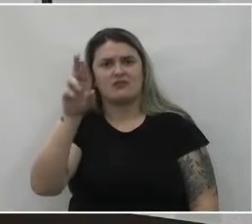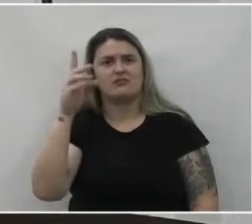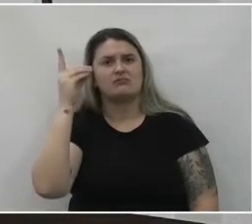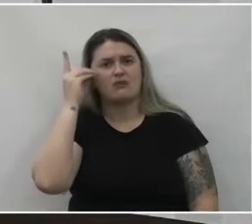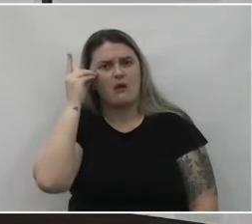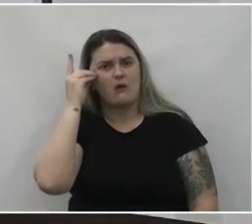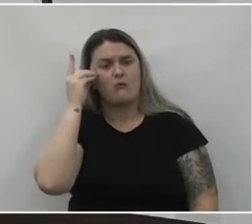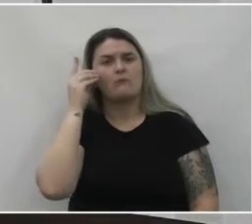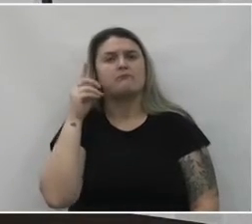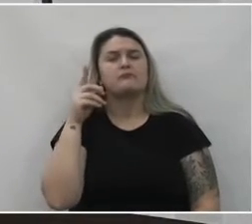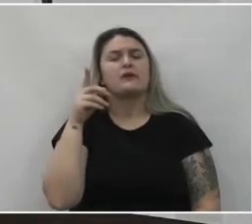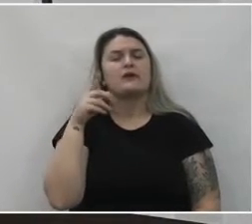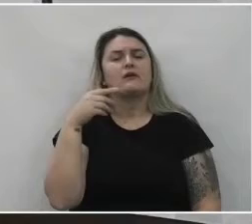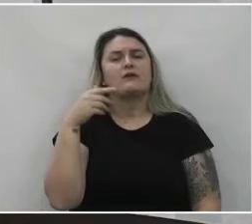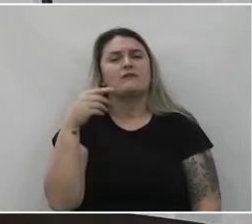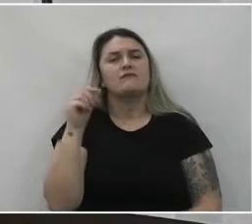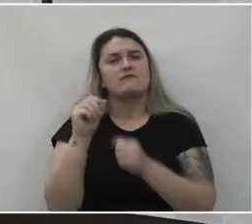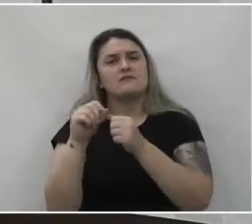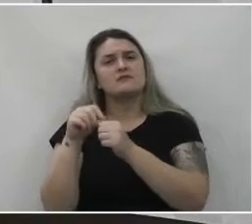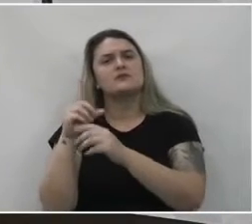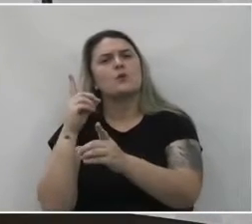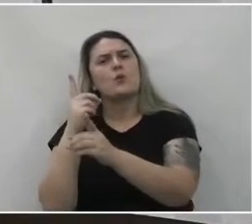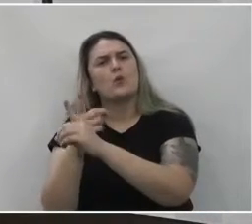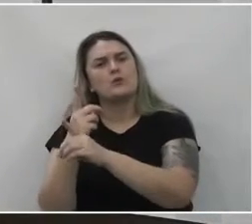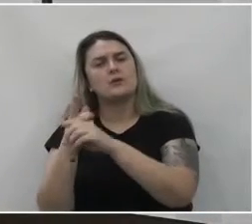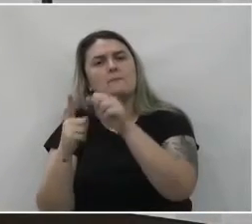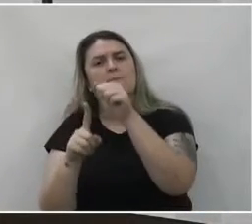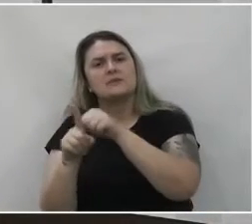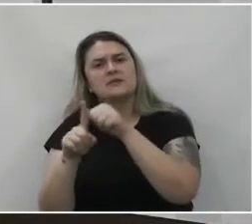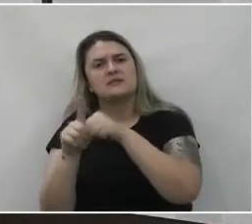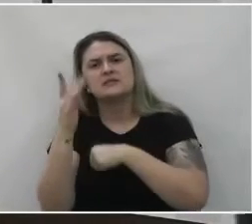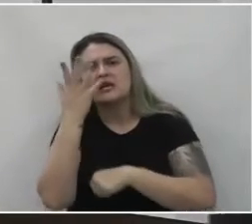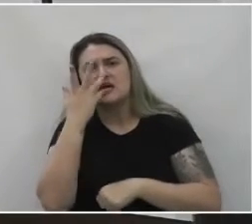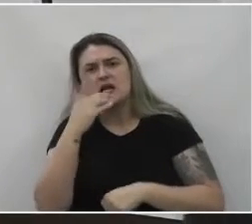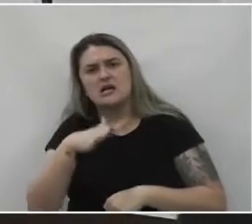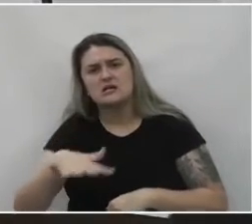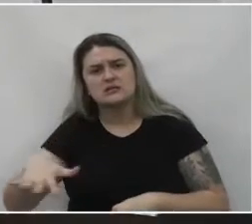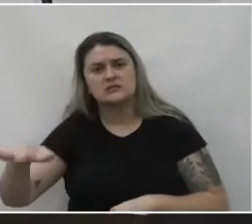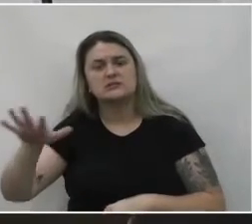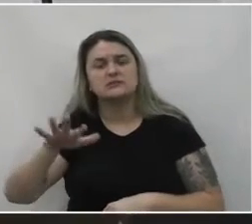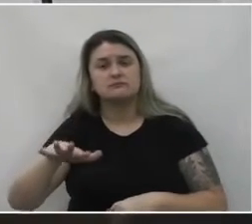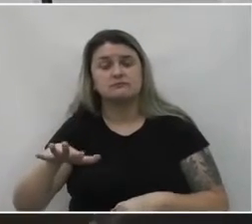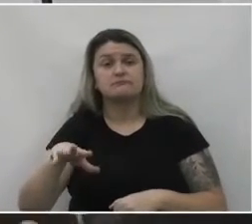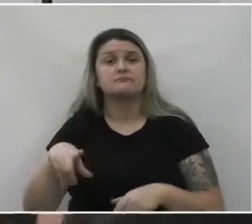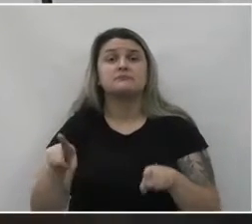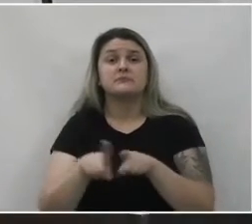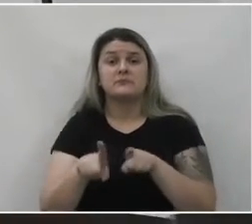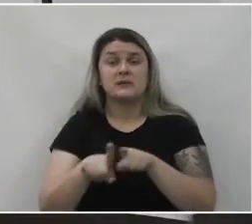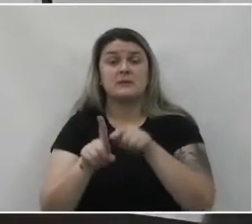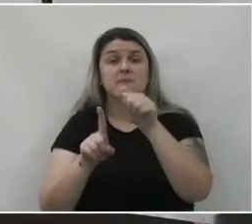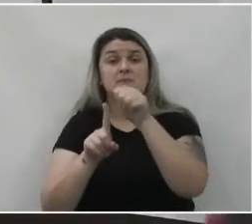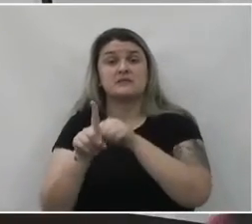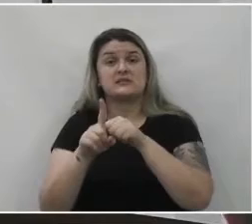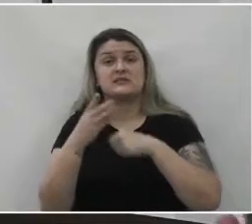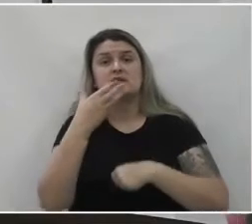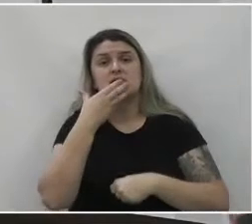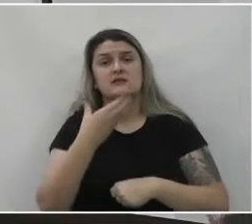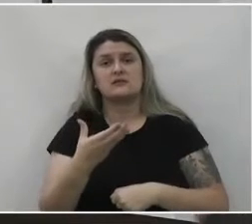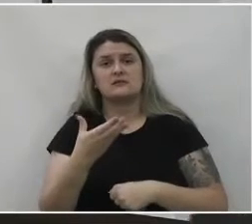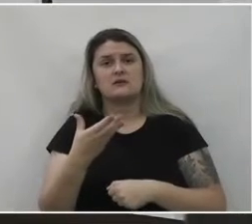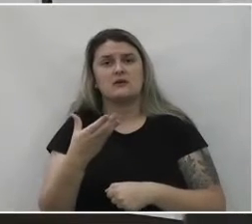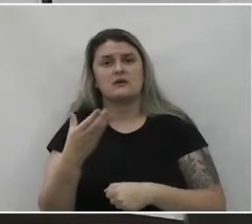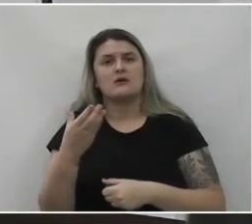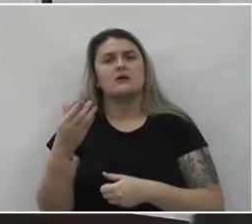Realizou, então, um encontro alusivo ao mês das crianças. Também no mês de dezembro, recebemos a